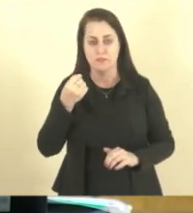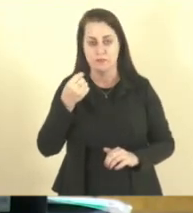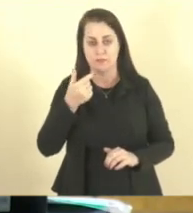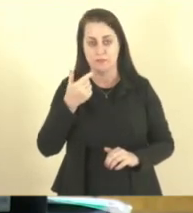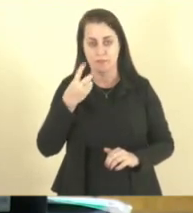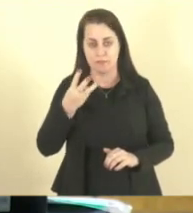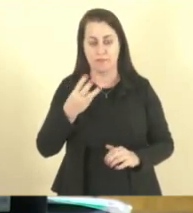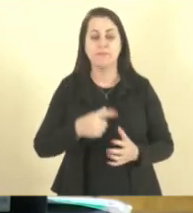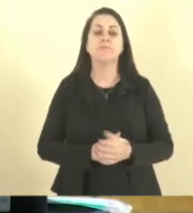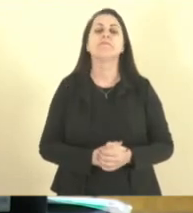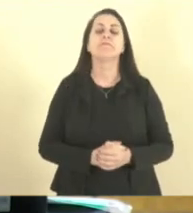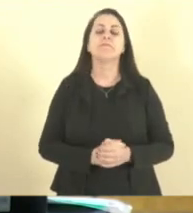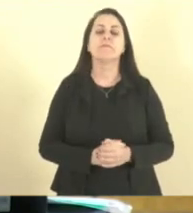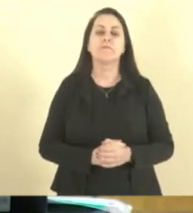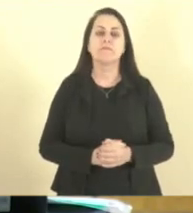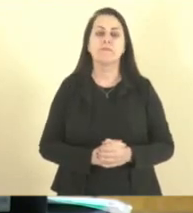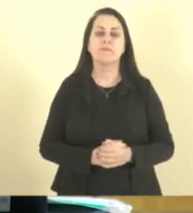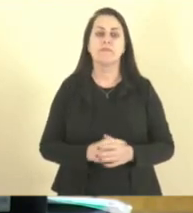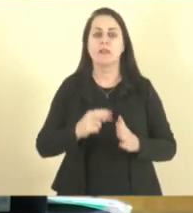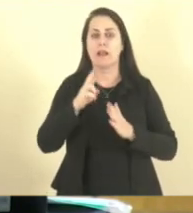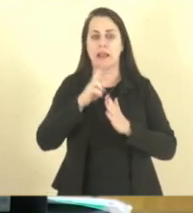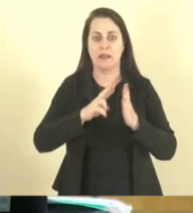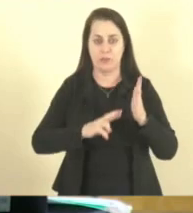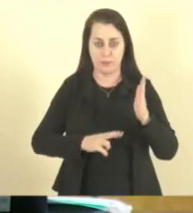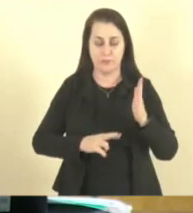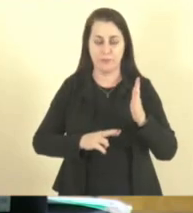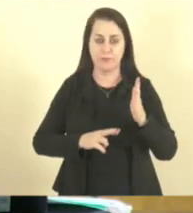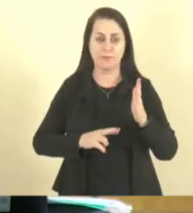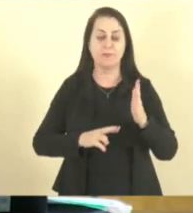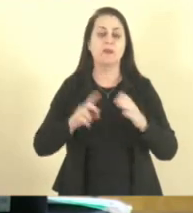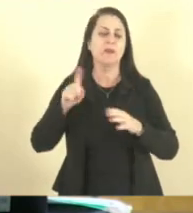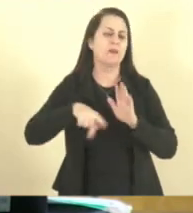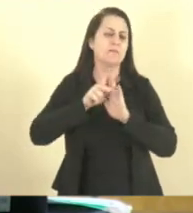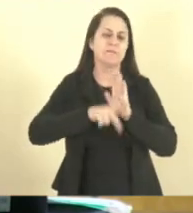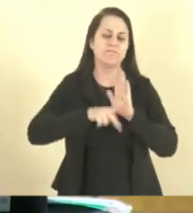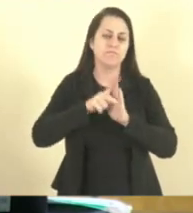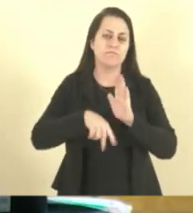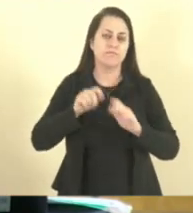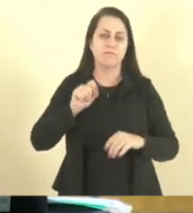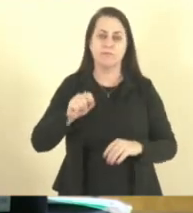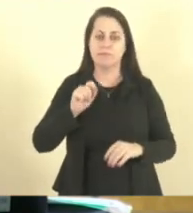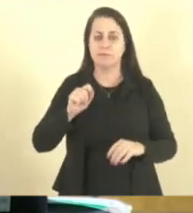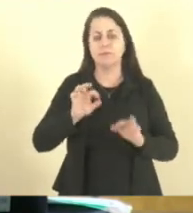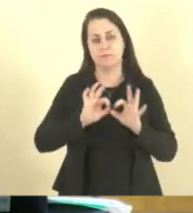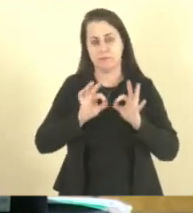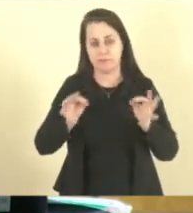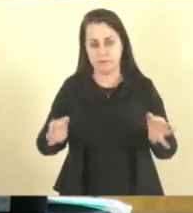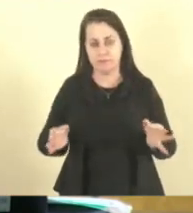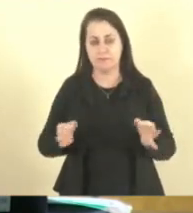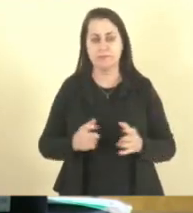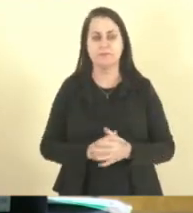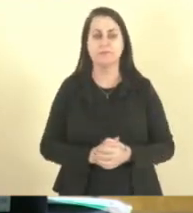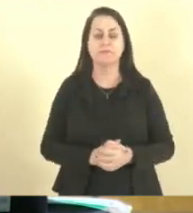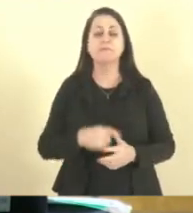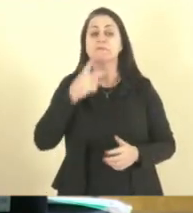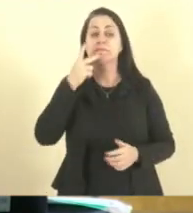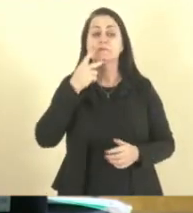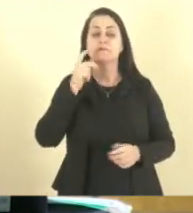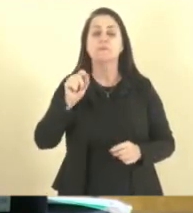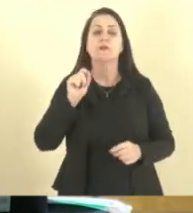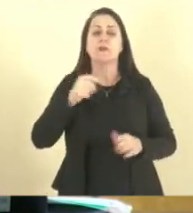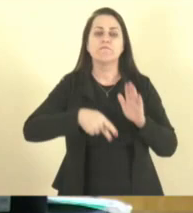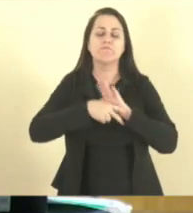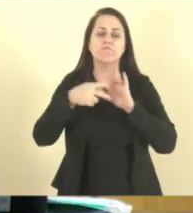Coronel Elton é o autor. Relator, deputado Deninho Silva. É um projeto de lei relativamente simples, que está declarando patrimônio